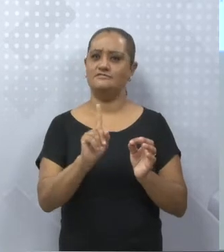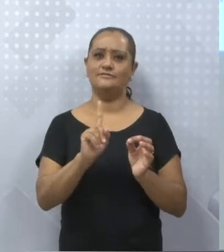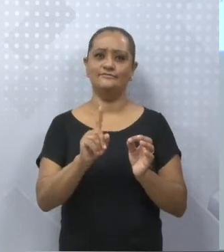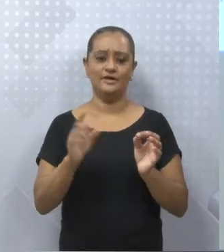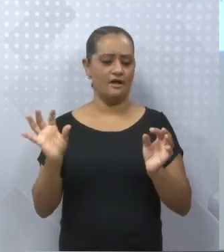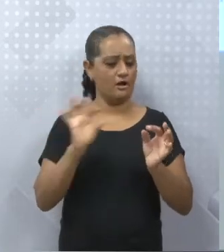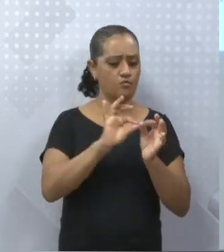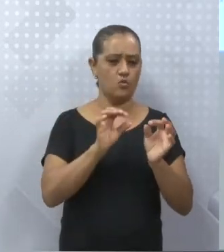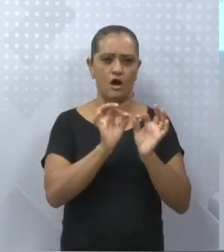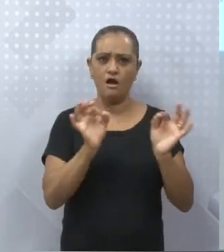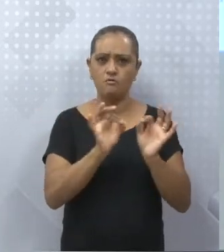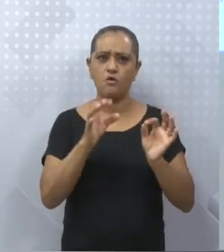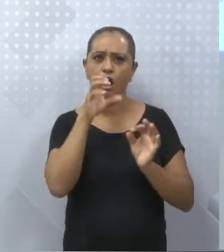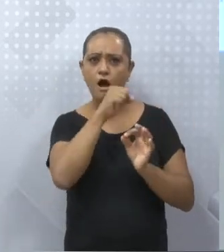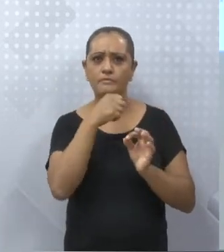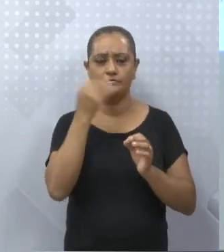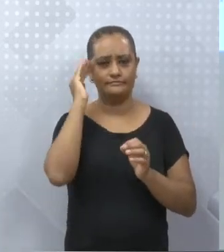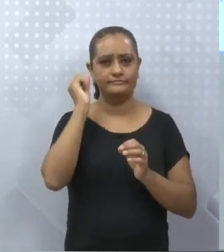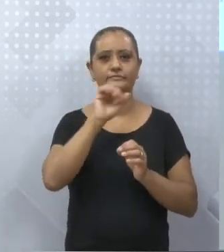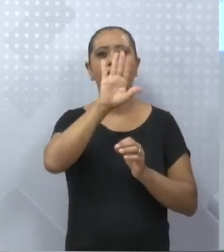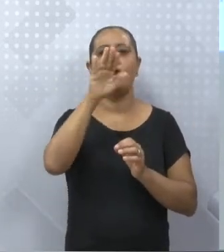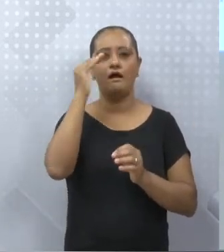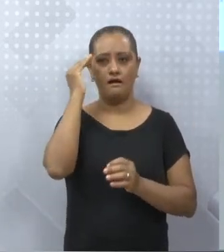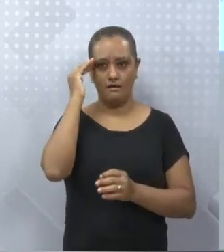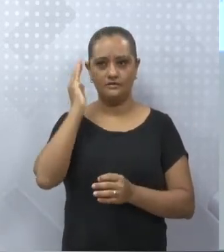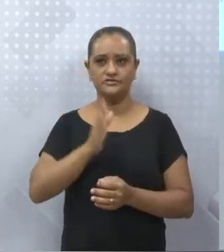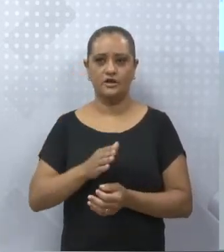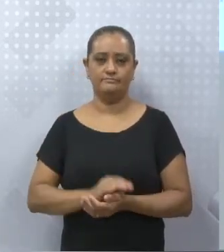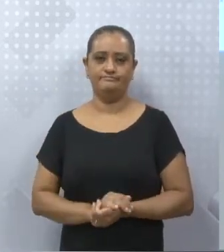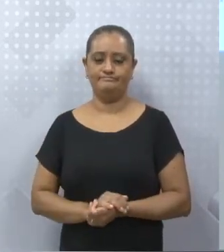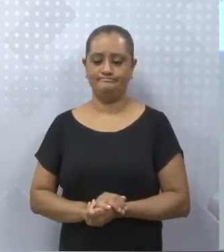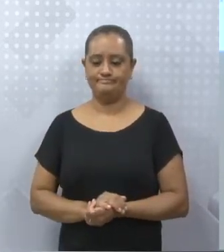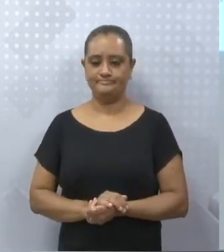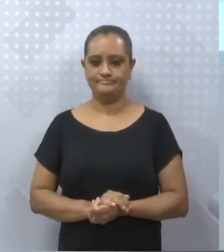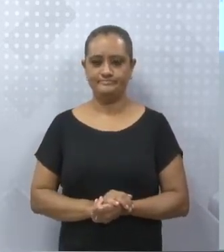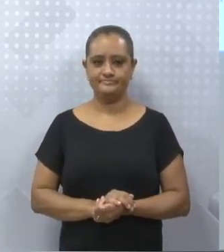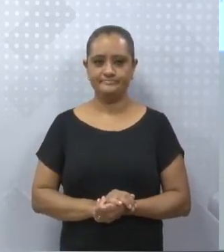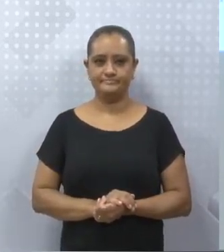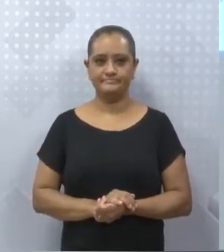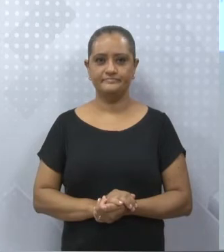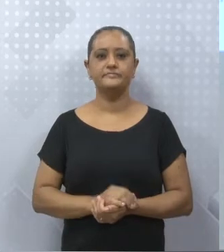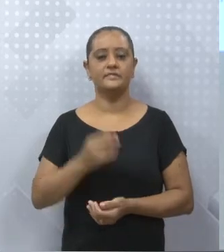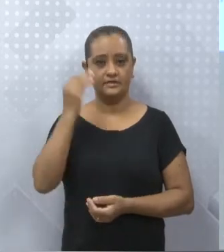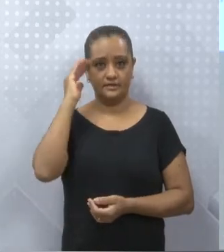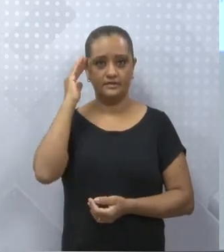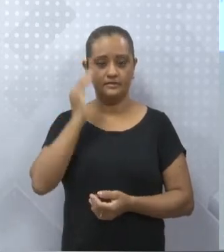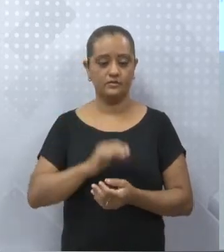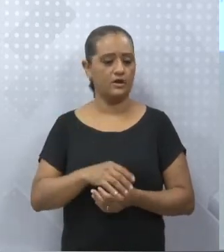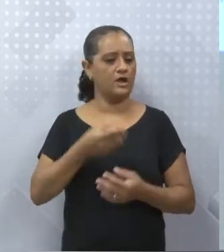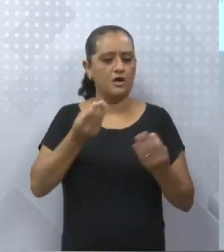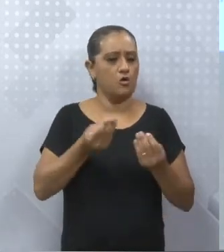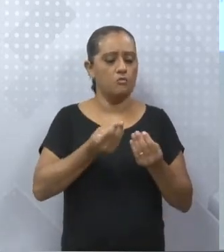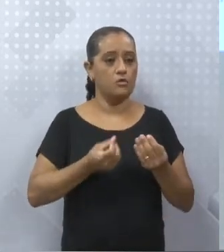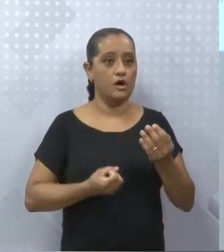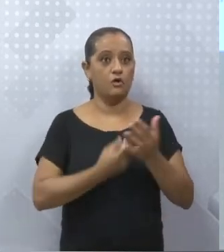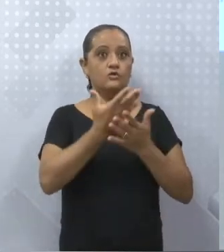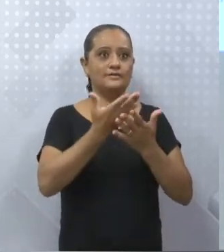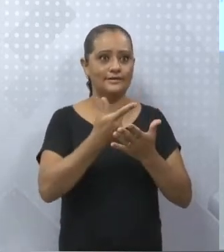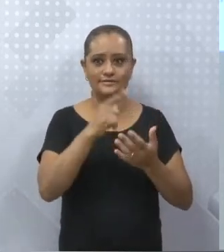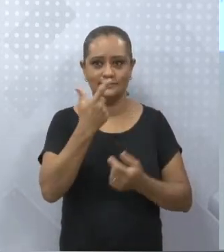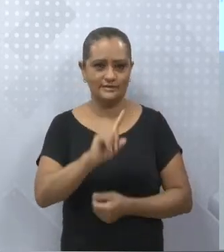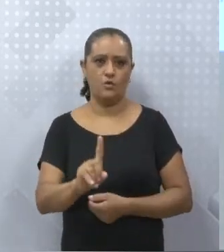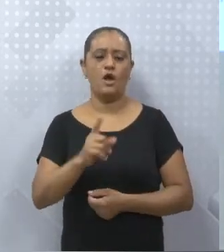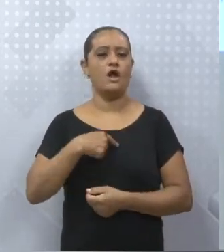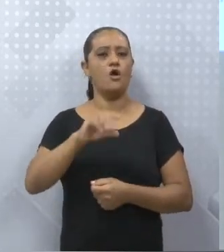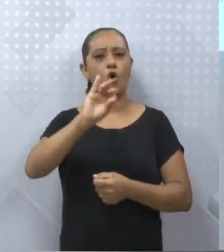acompanhando o verbo, mas esse complemento é uma circunstância, não é um objeto. E o objeto nós podemos ter